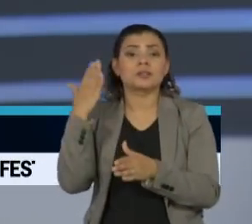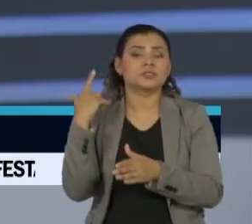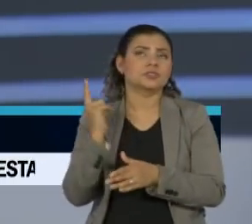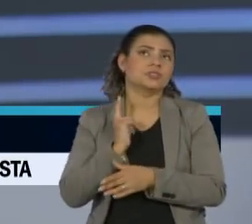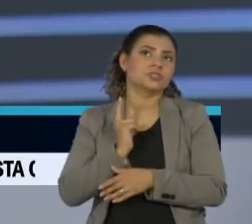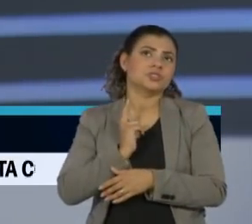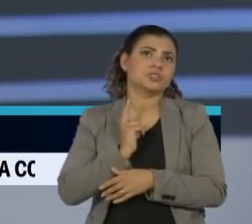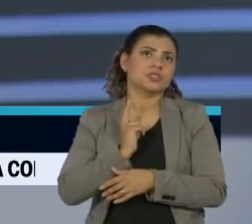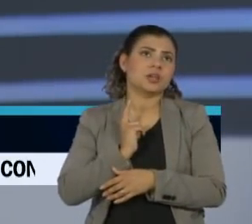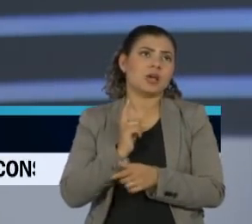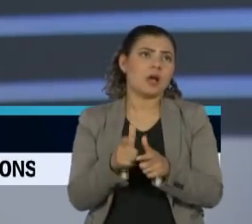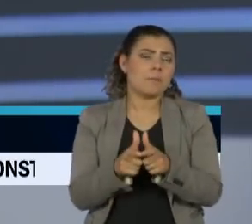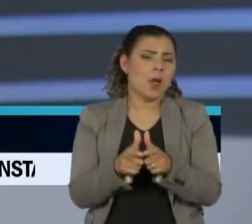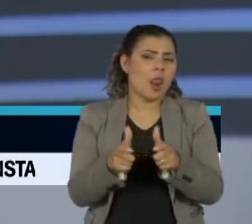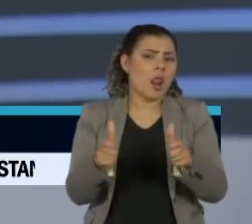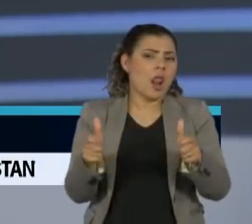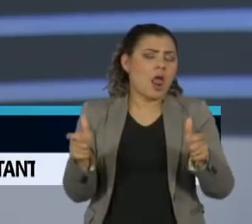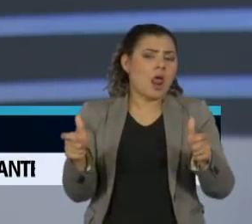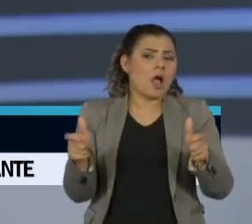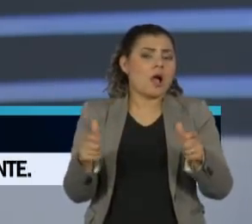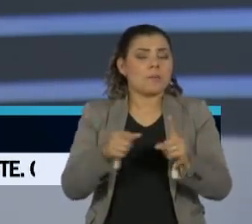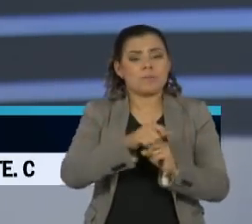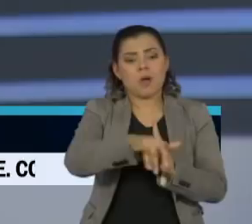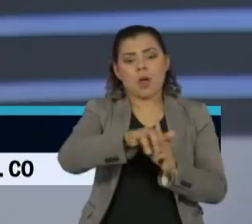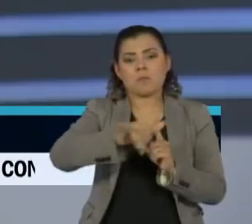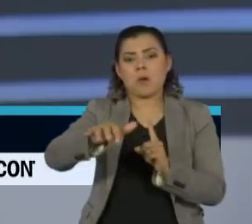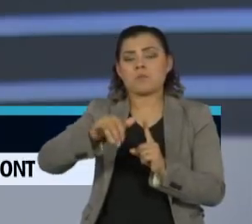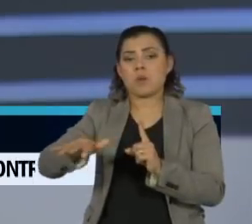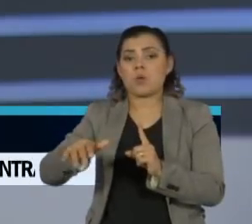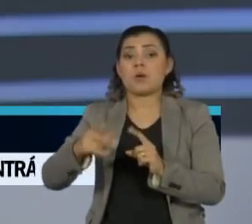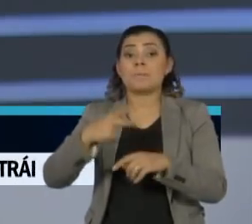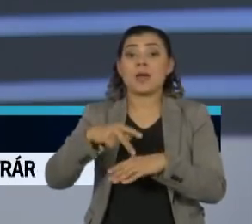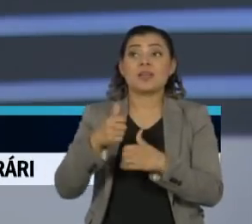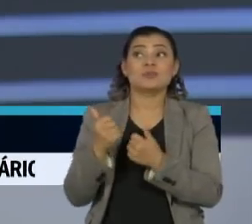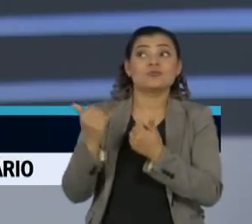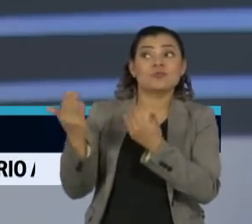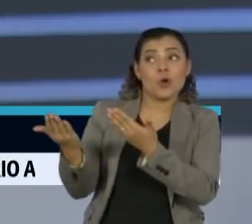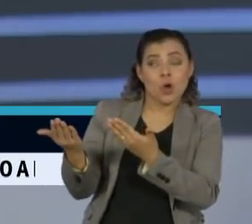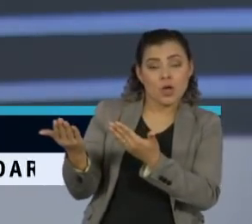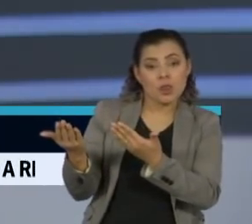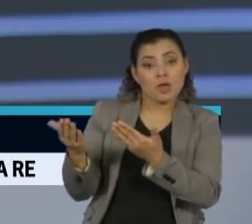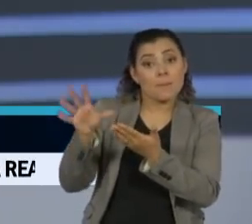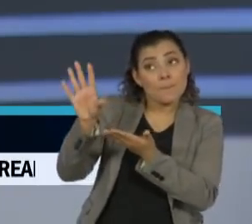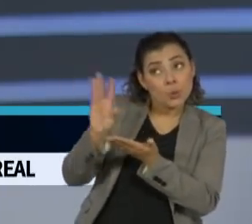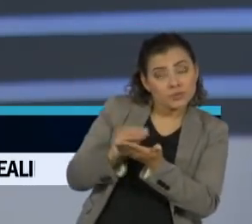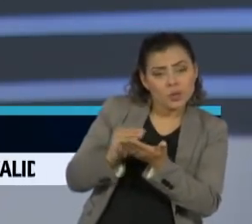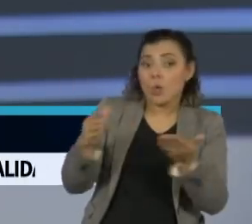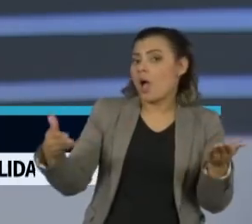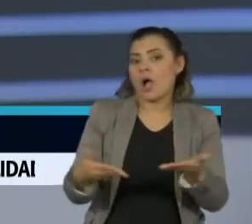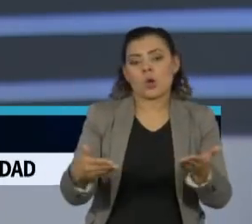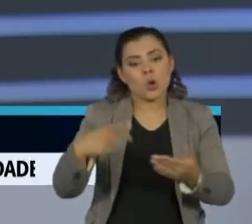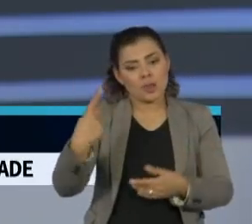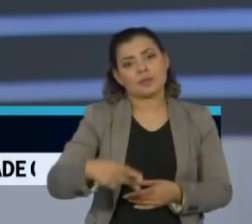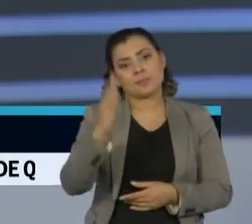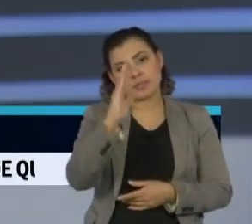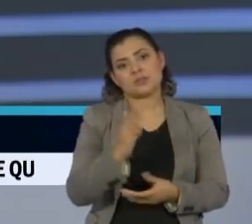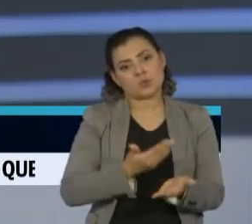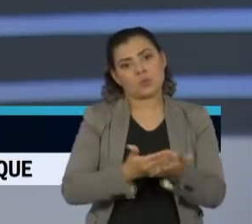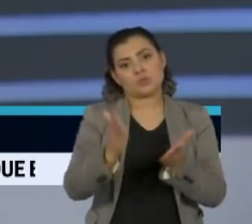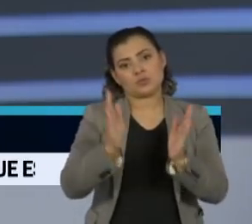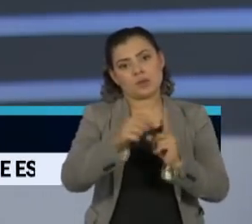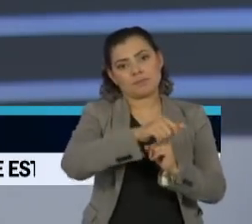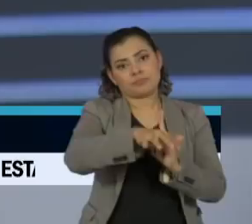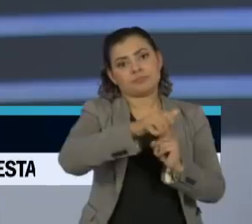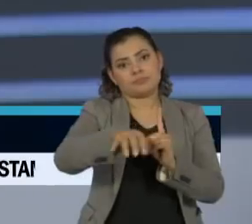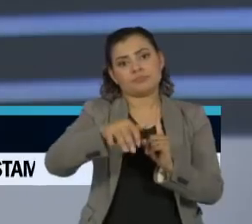digamos, contagiosidade importadas. Agora a gente já conhece um pouco melhor, basicamente porque você tem um